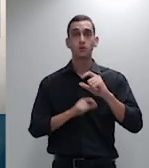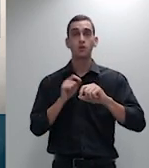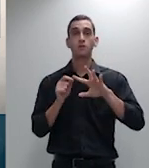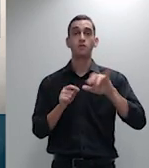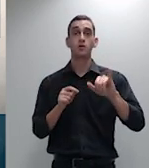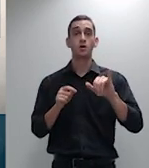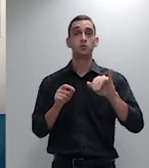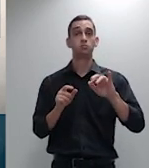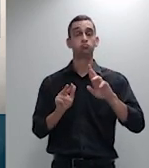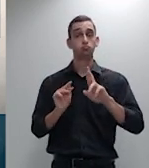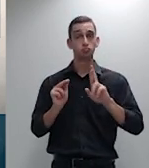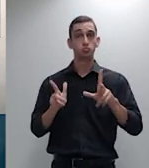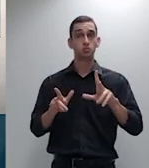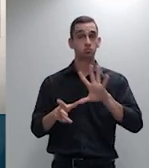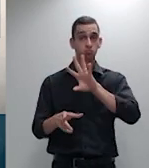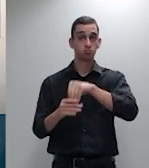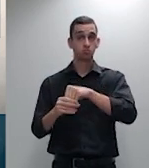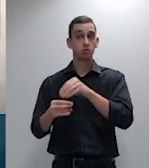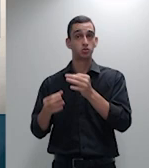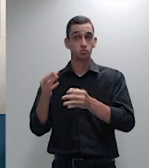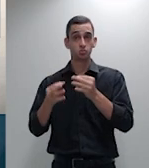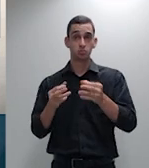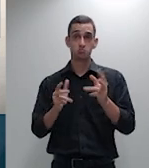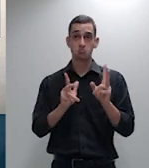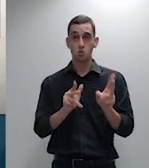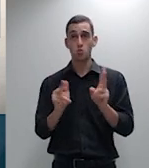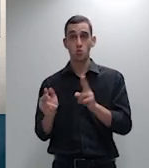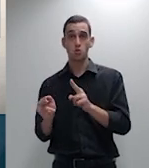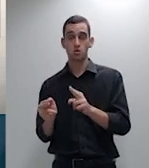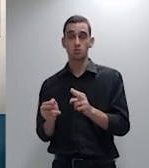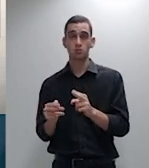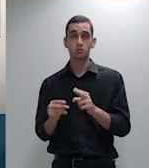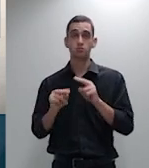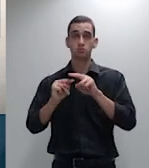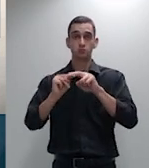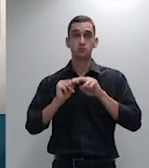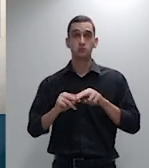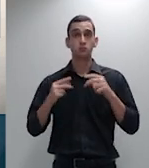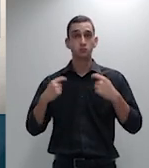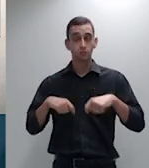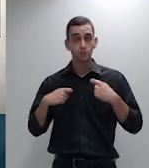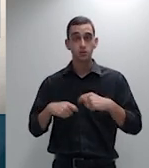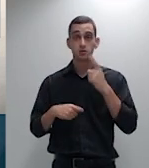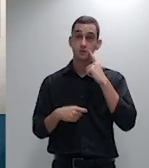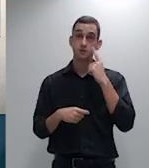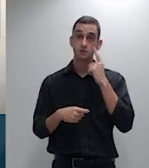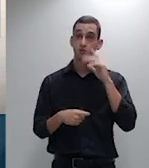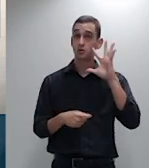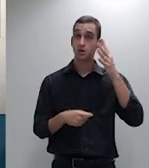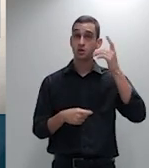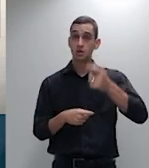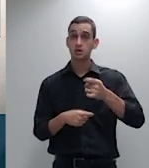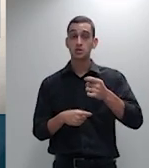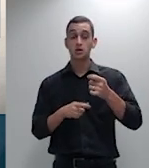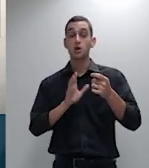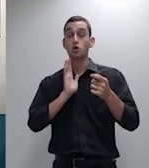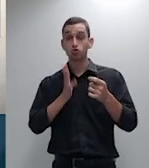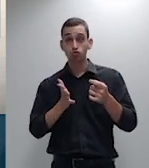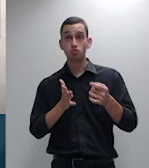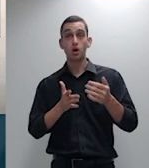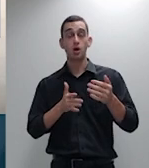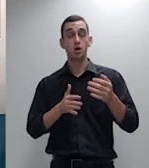deve-se então confrontar o dispositivo da decisão revestida da coisa julgada e o conteúdo do objeto da